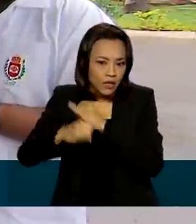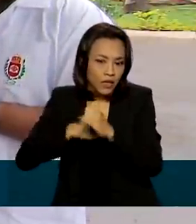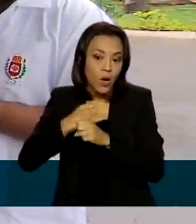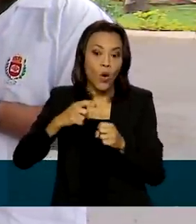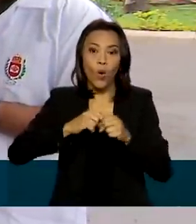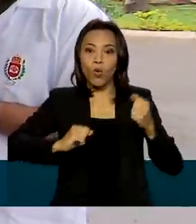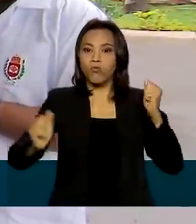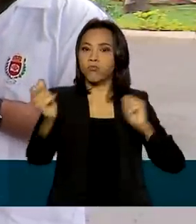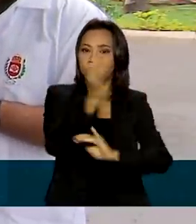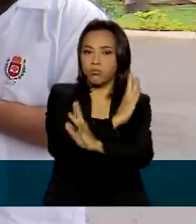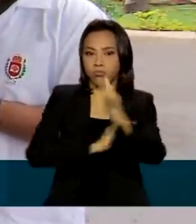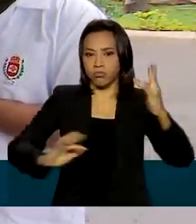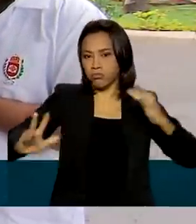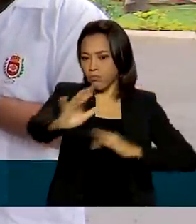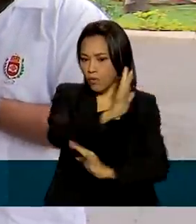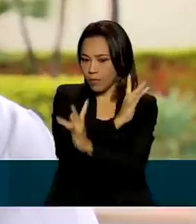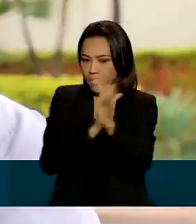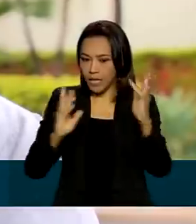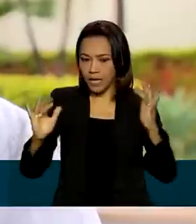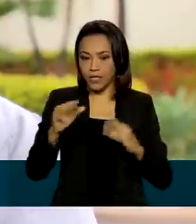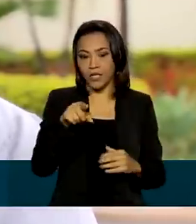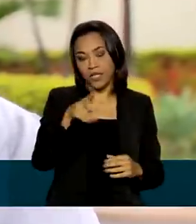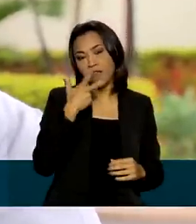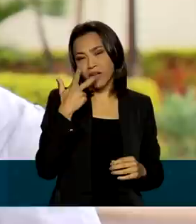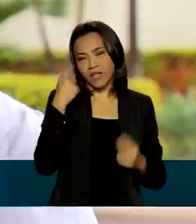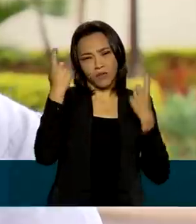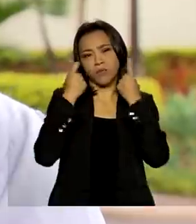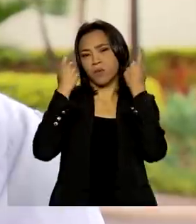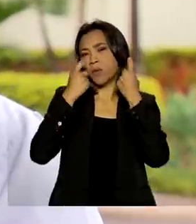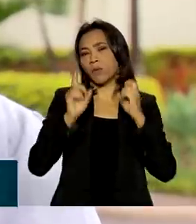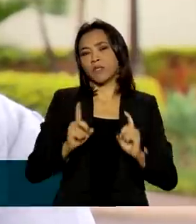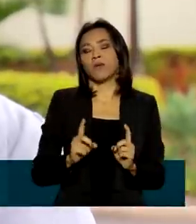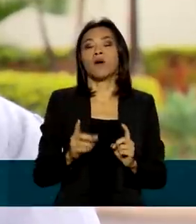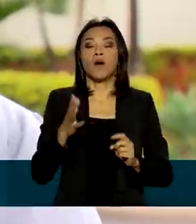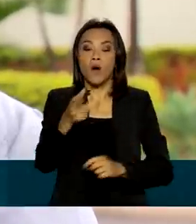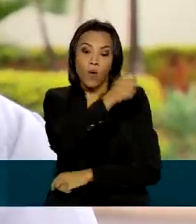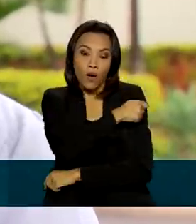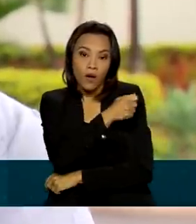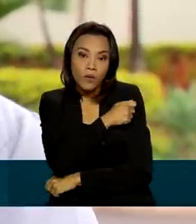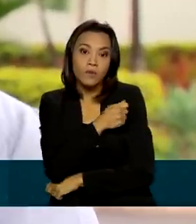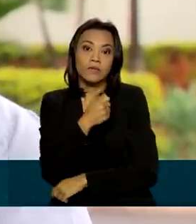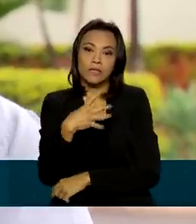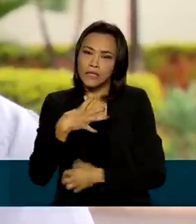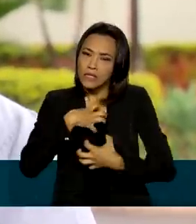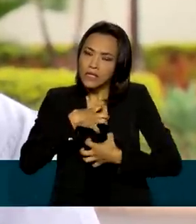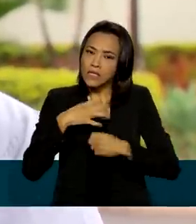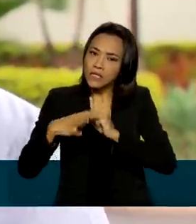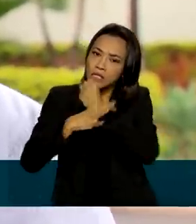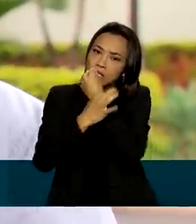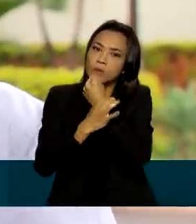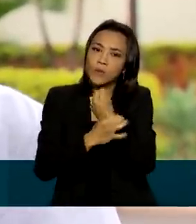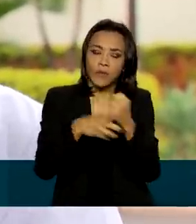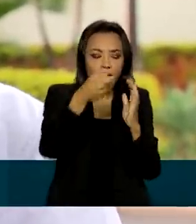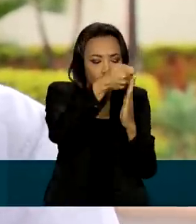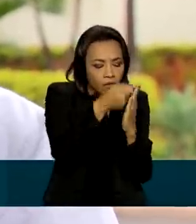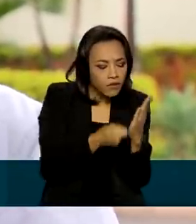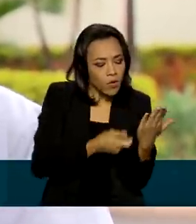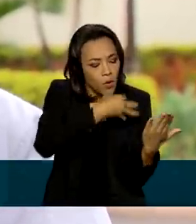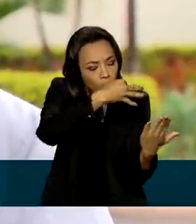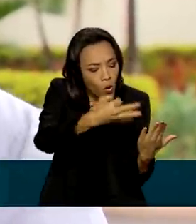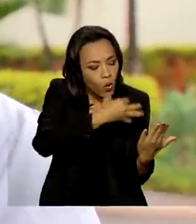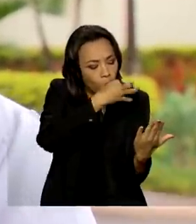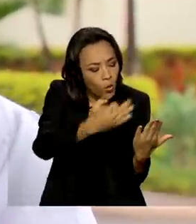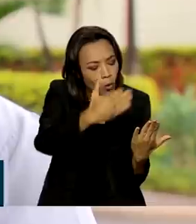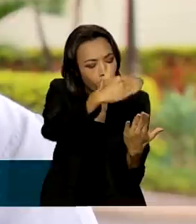não deve ser motivo de tanta preocupação. O aluno tem que se sentir muito seguro na produção do texto dissertativo argumentativo e também pensar